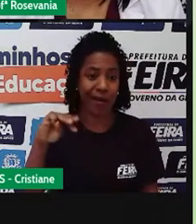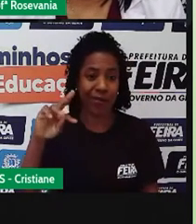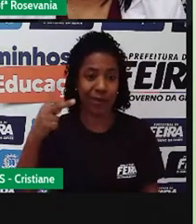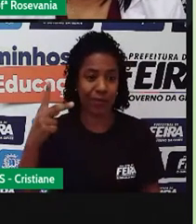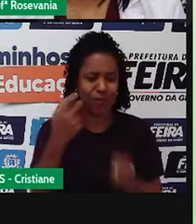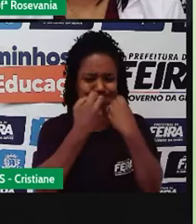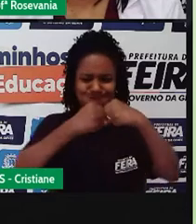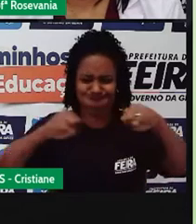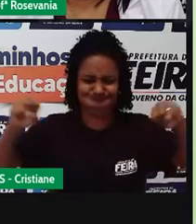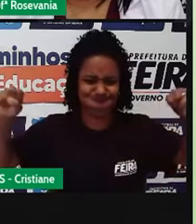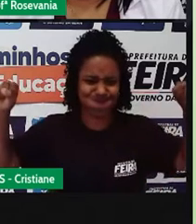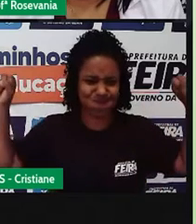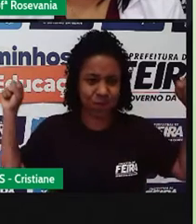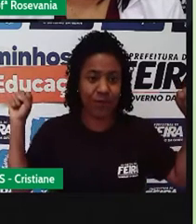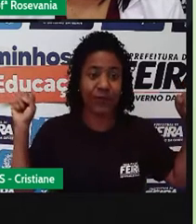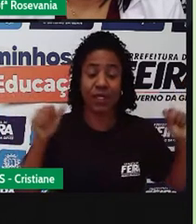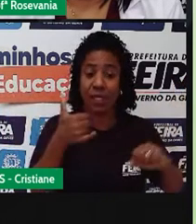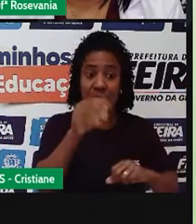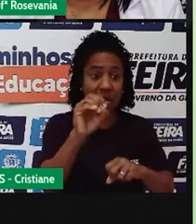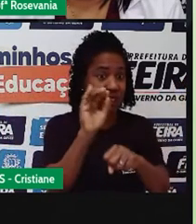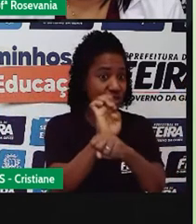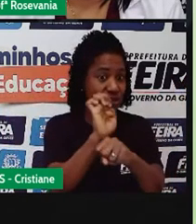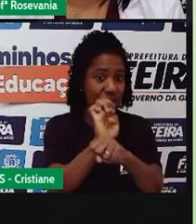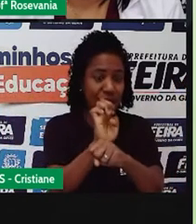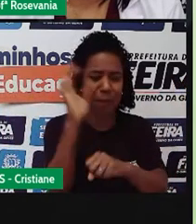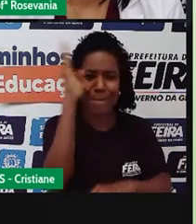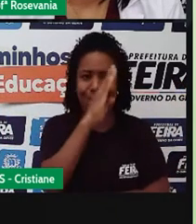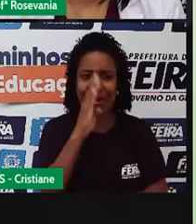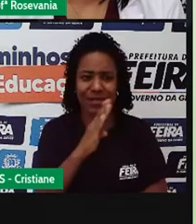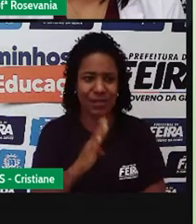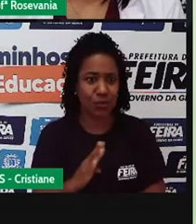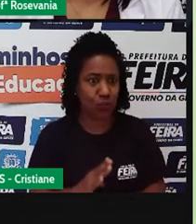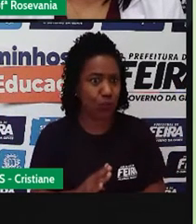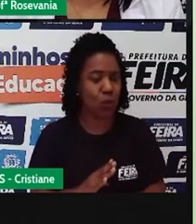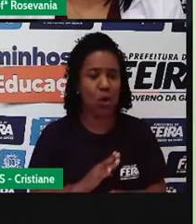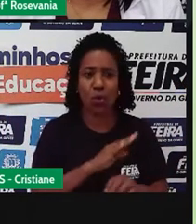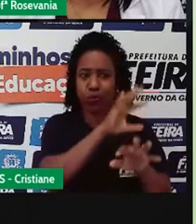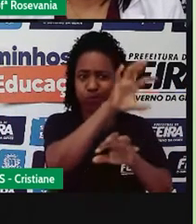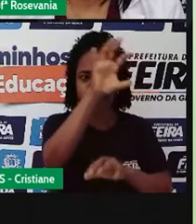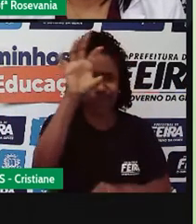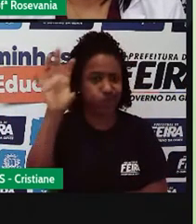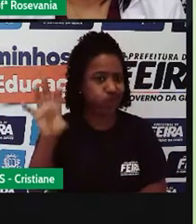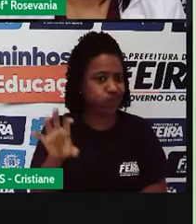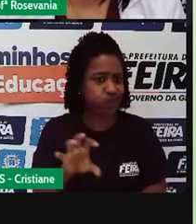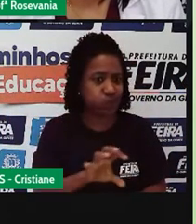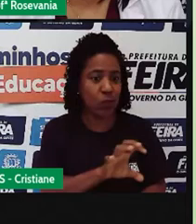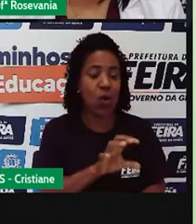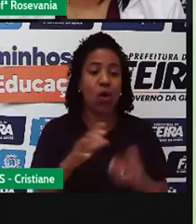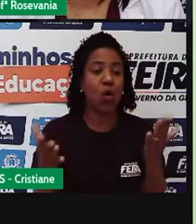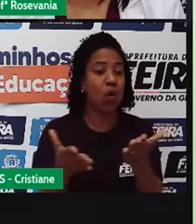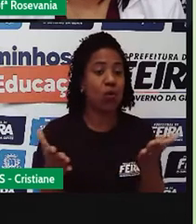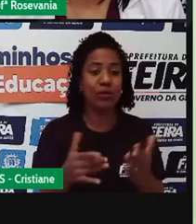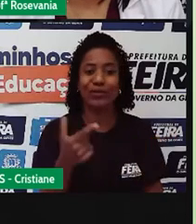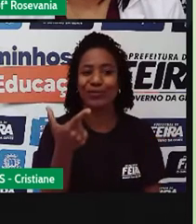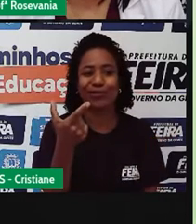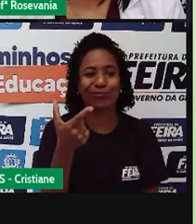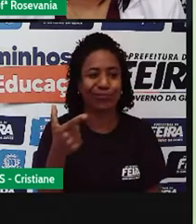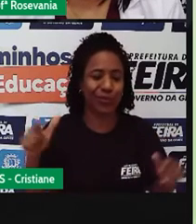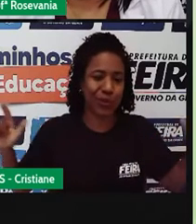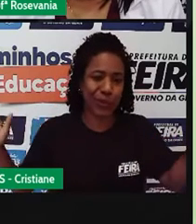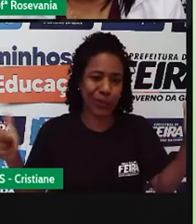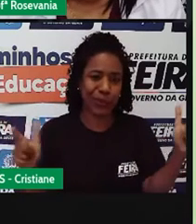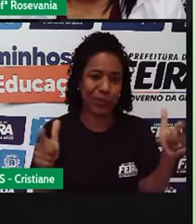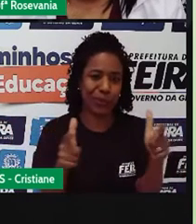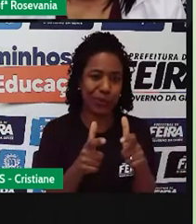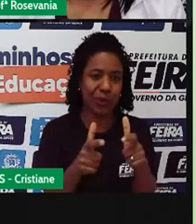10 estados do Brasil central, é a parte mesmo do centro, né, do Brasil. Hoje, restam apenas 20% desse